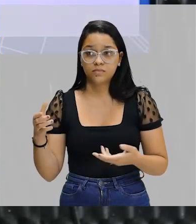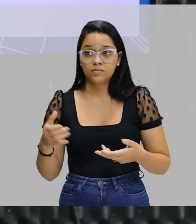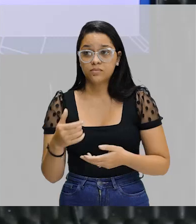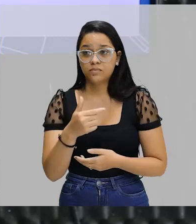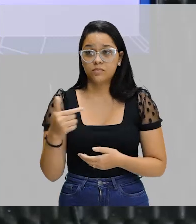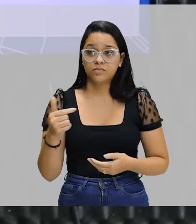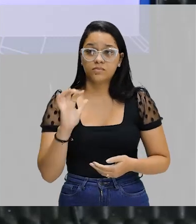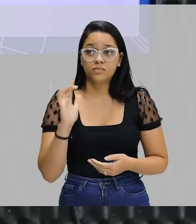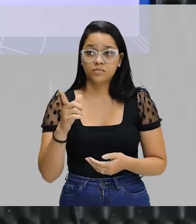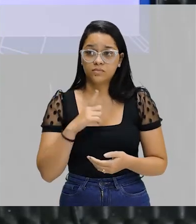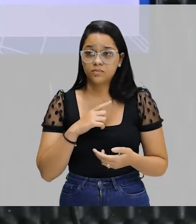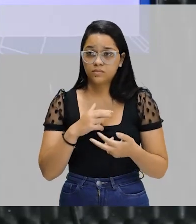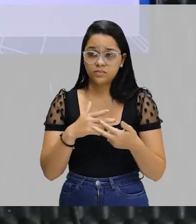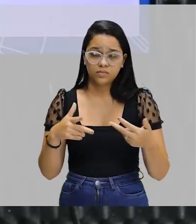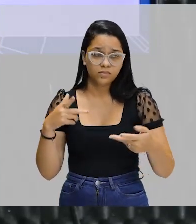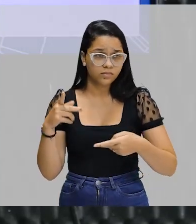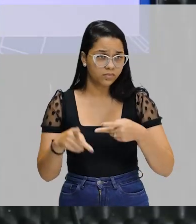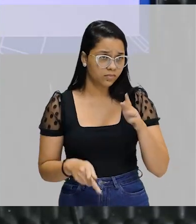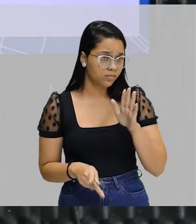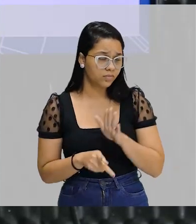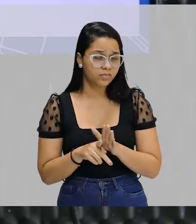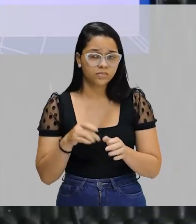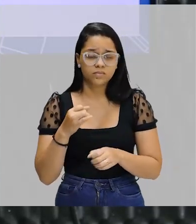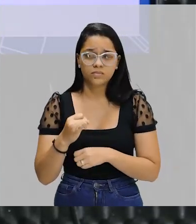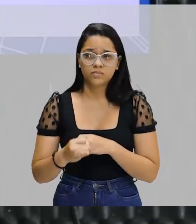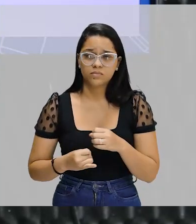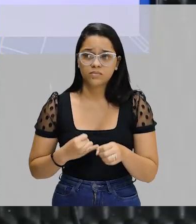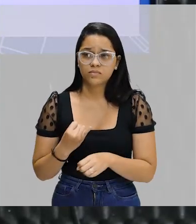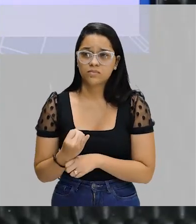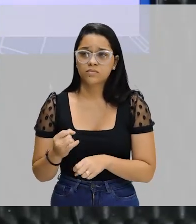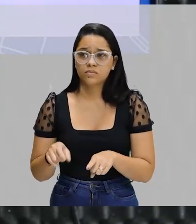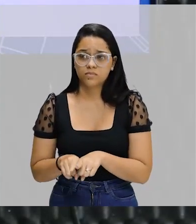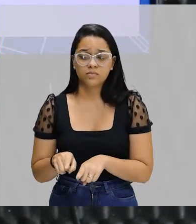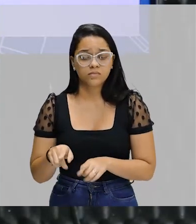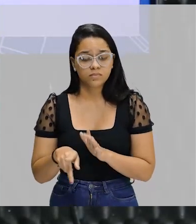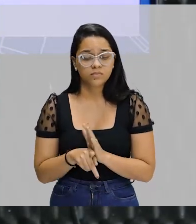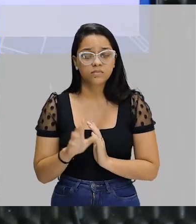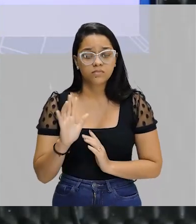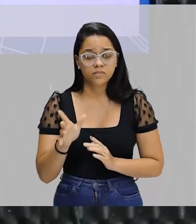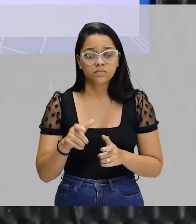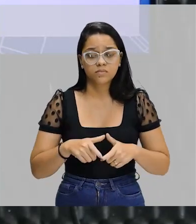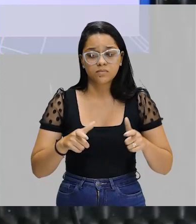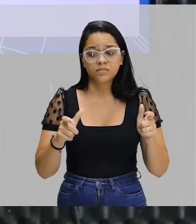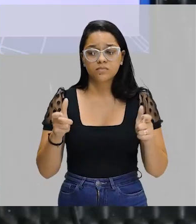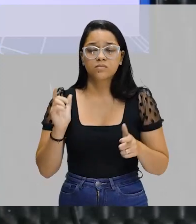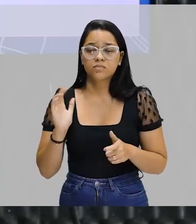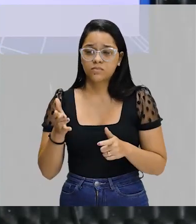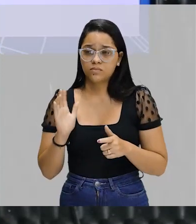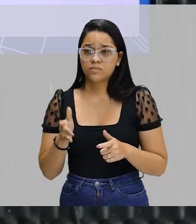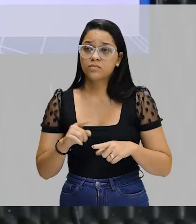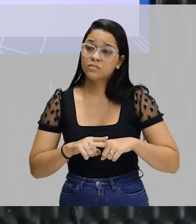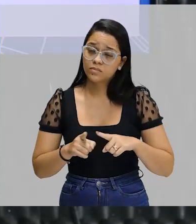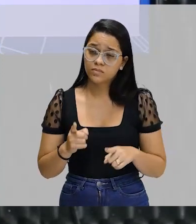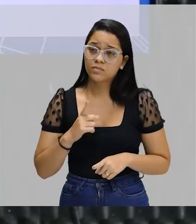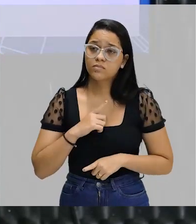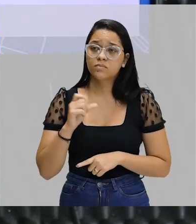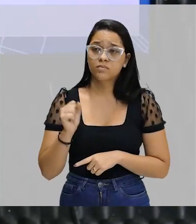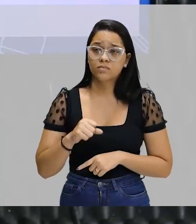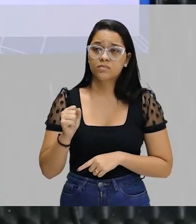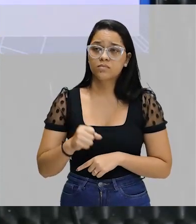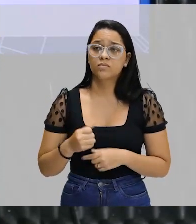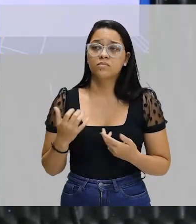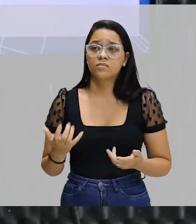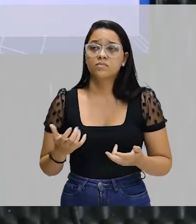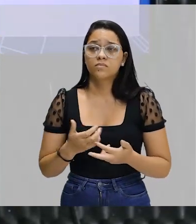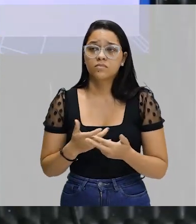Hoje, existe uma grande popularidade da internet, né? Esse percentual já cresceu e muito. Mas, existem ainda